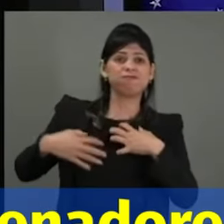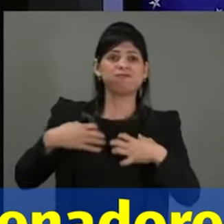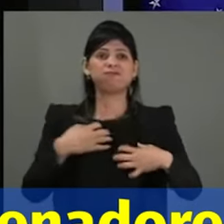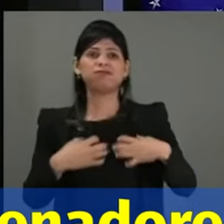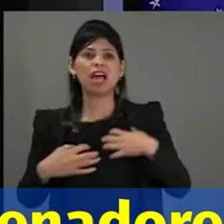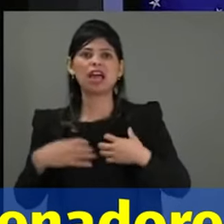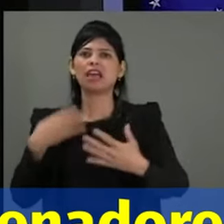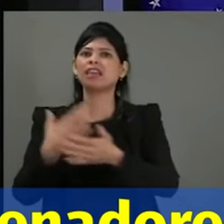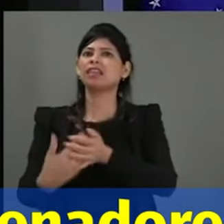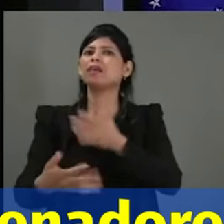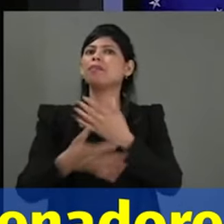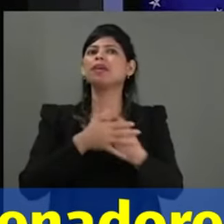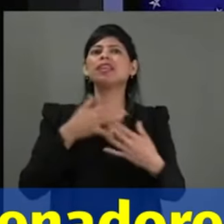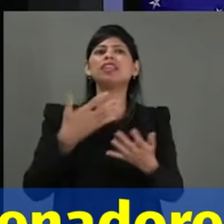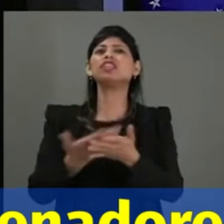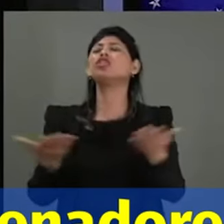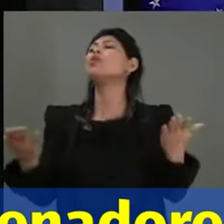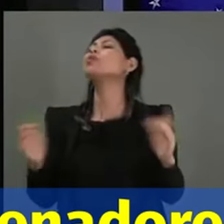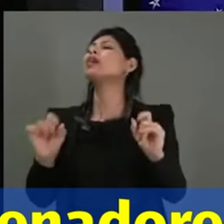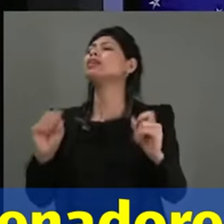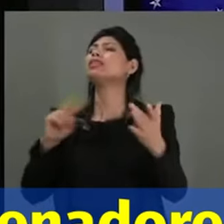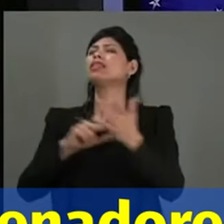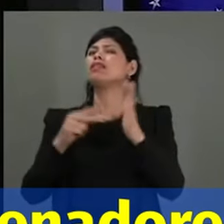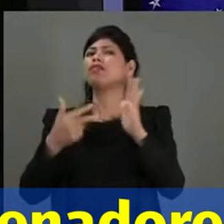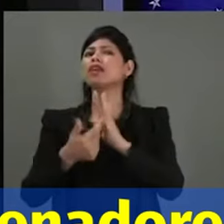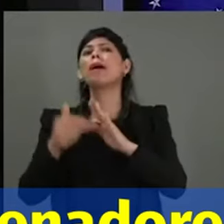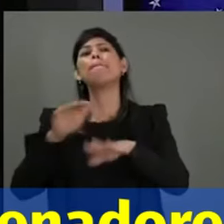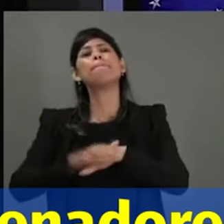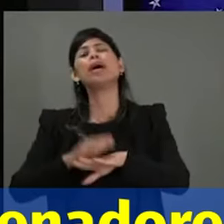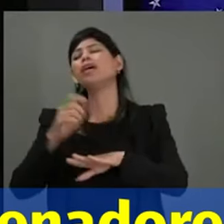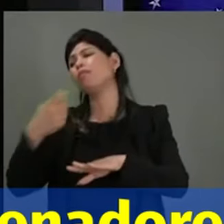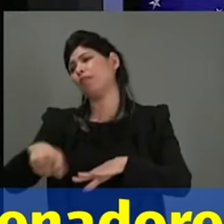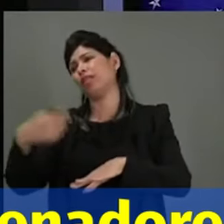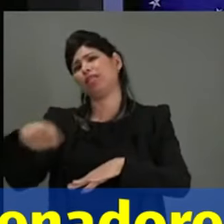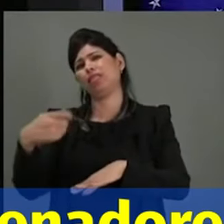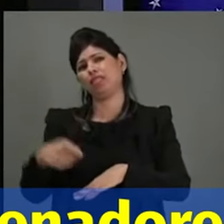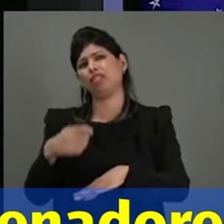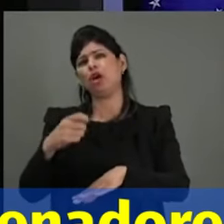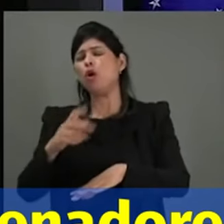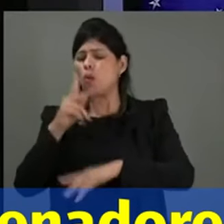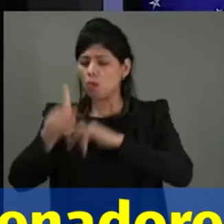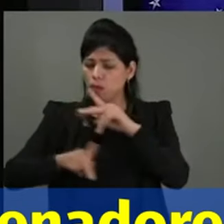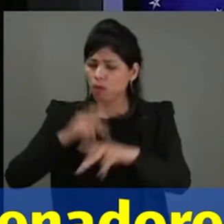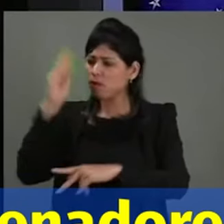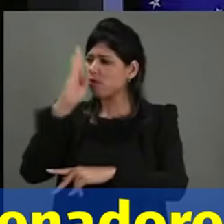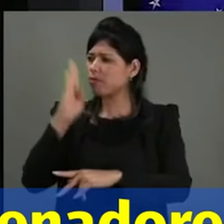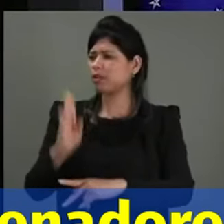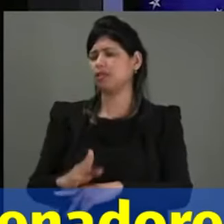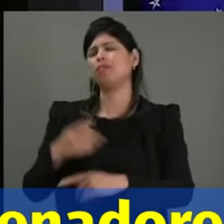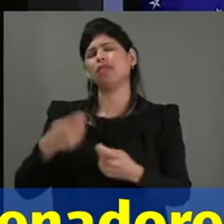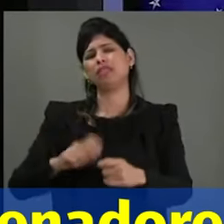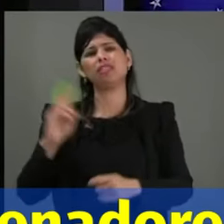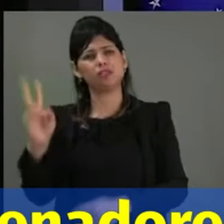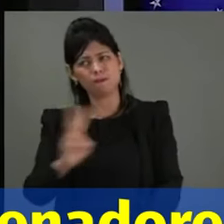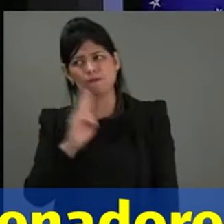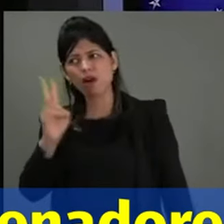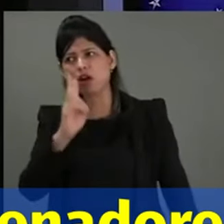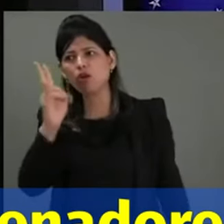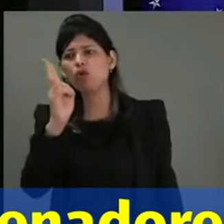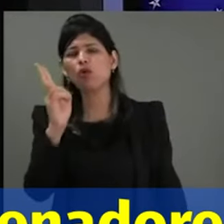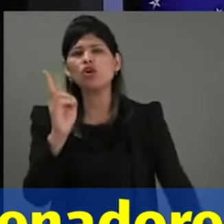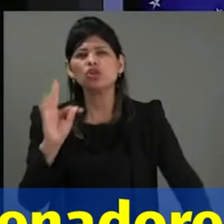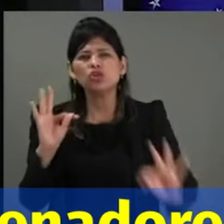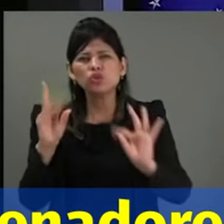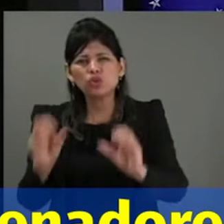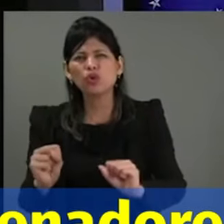de contra-governo, a favor de governo, é questão de humanidade. O brasileiro tem esse valor da humanidade, da